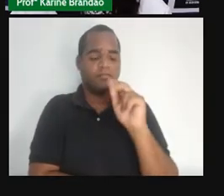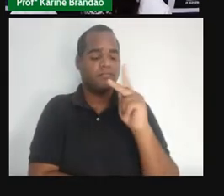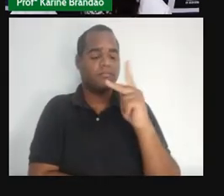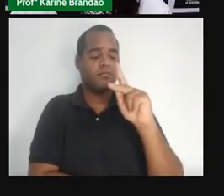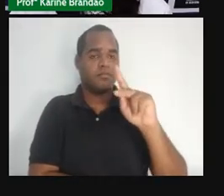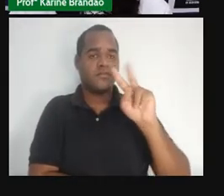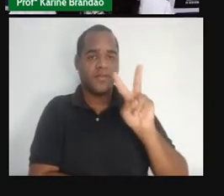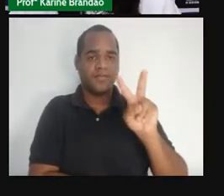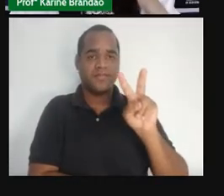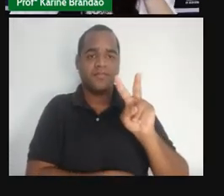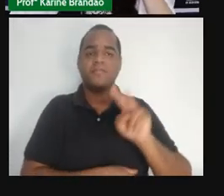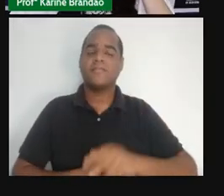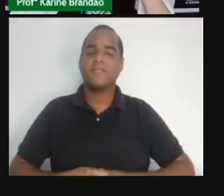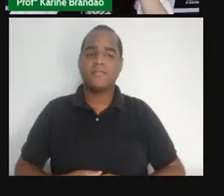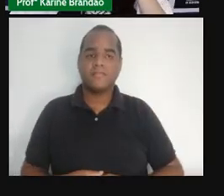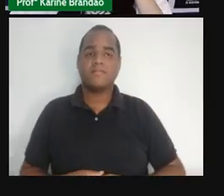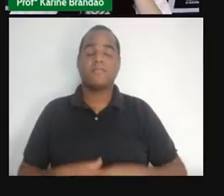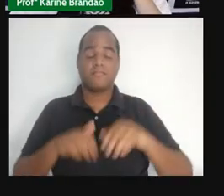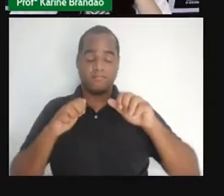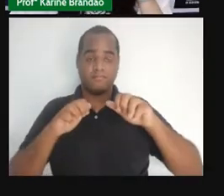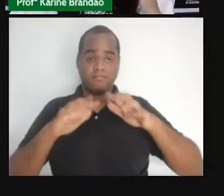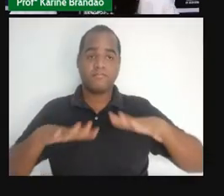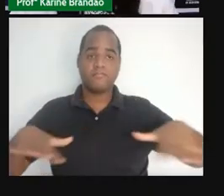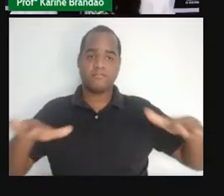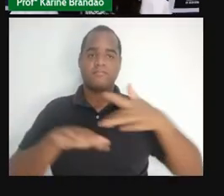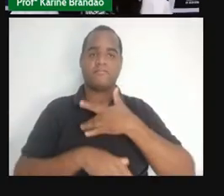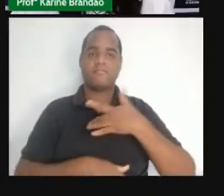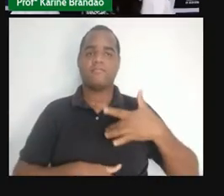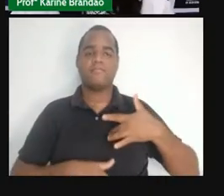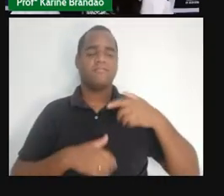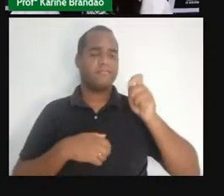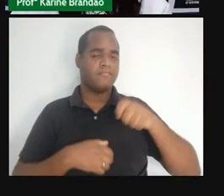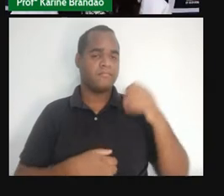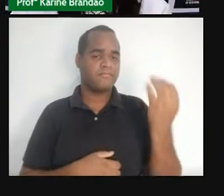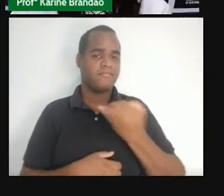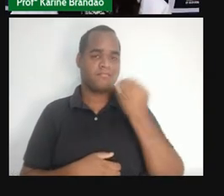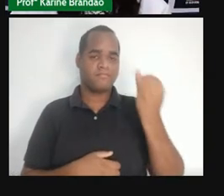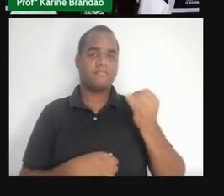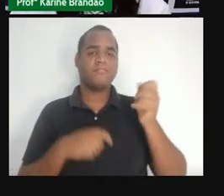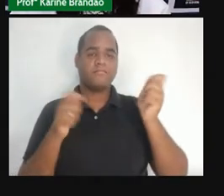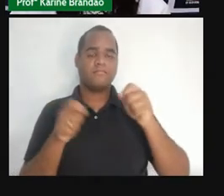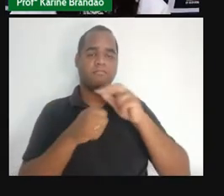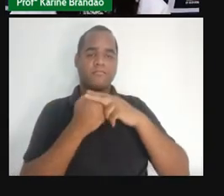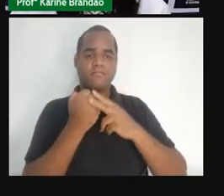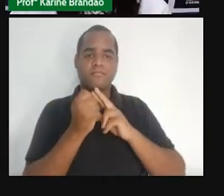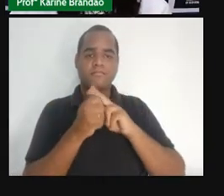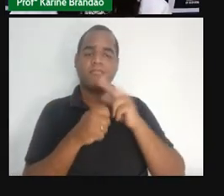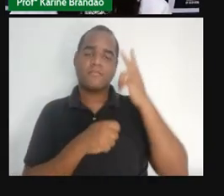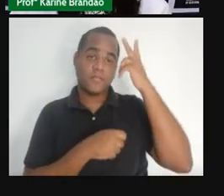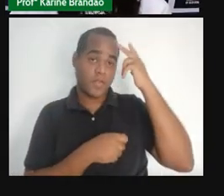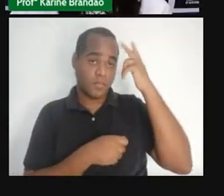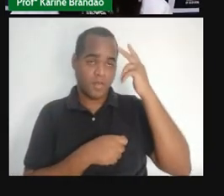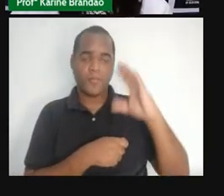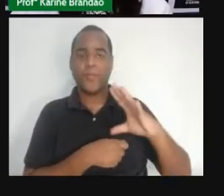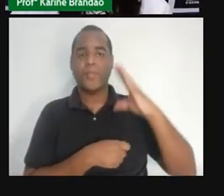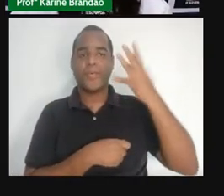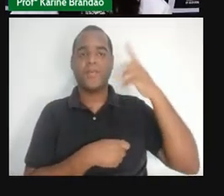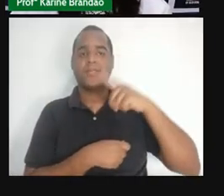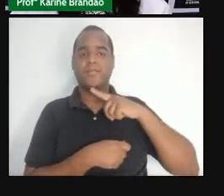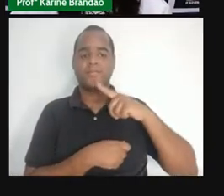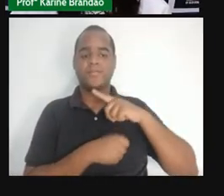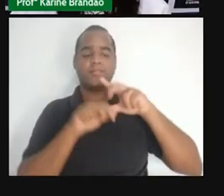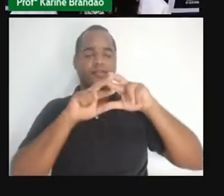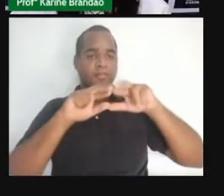é uma ação de saúde pública eficaz contra os tipos de vírus mais comuns causadores de